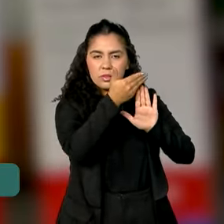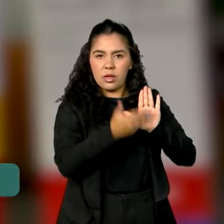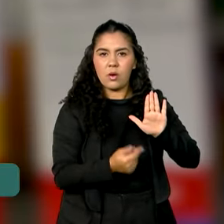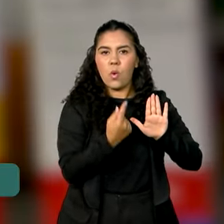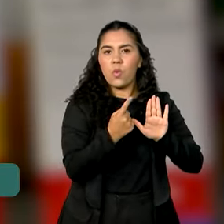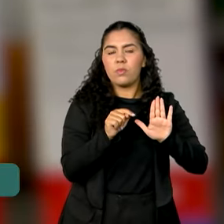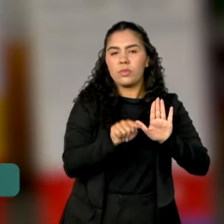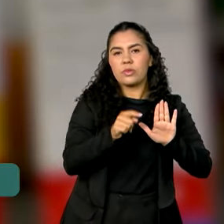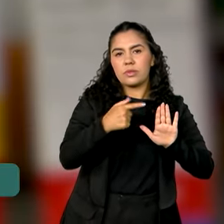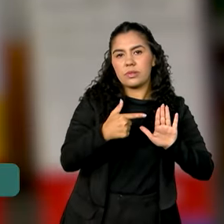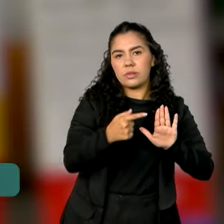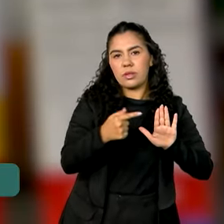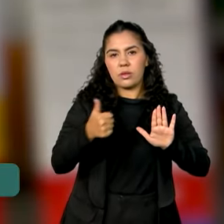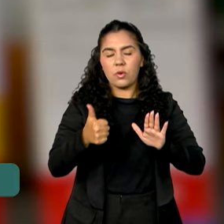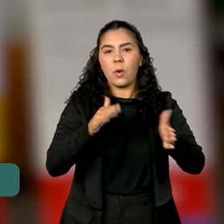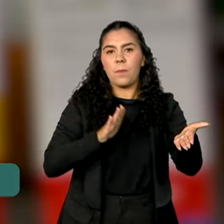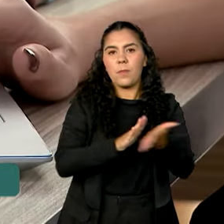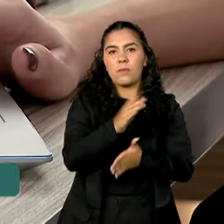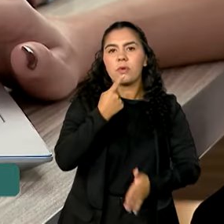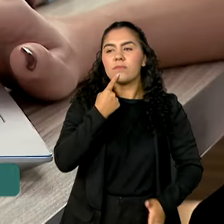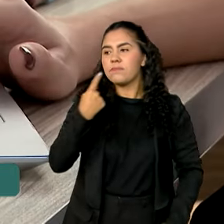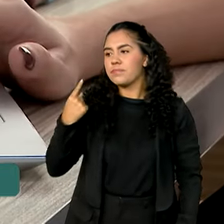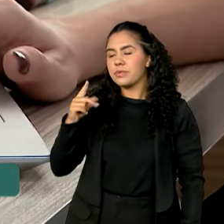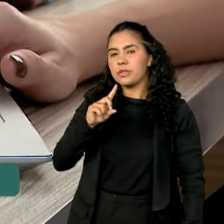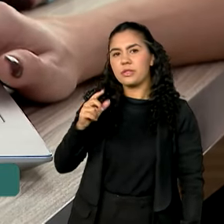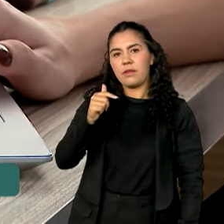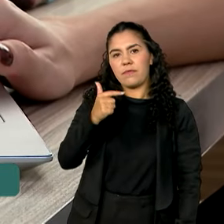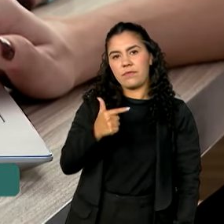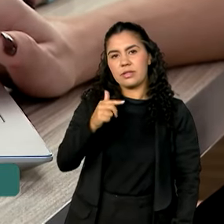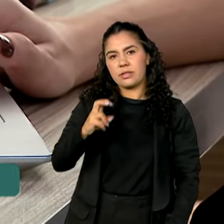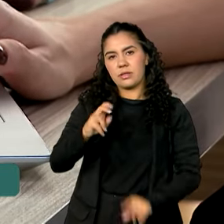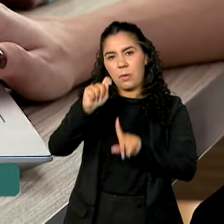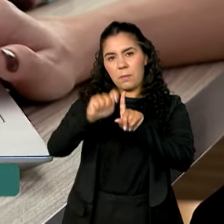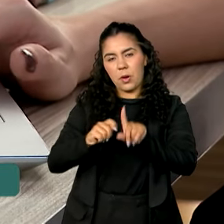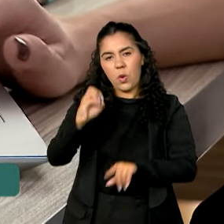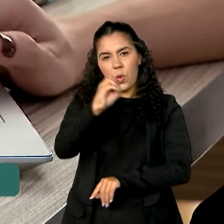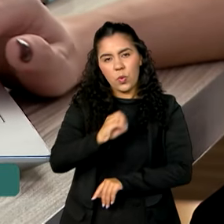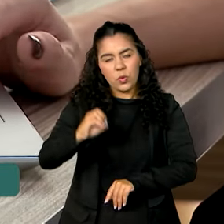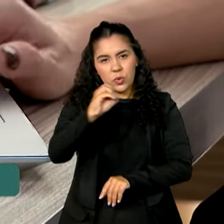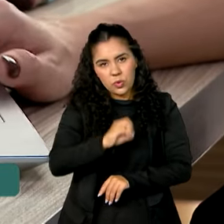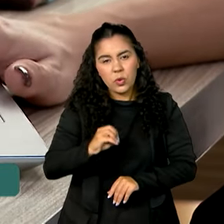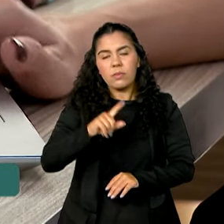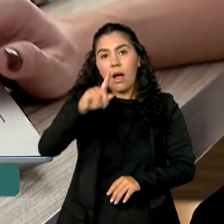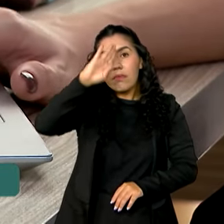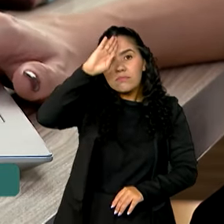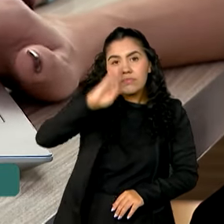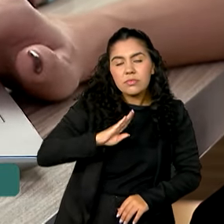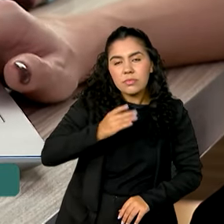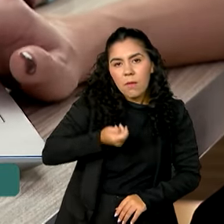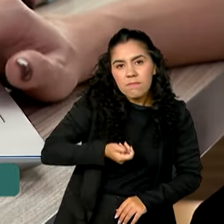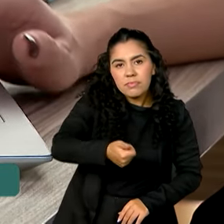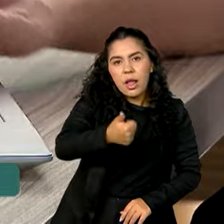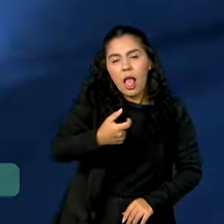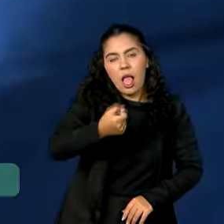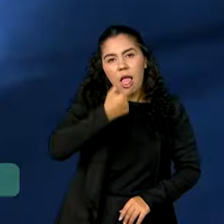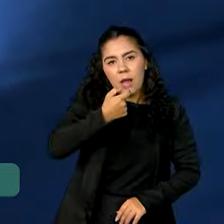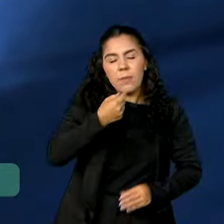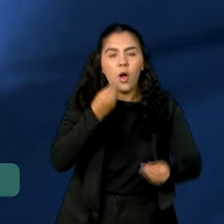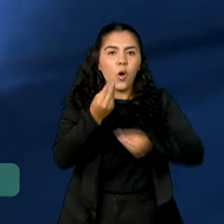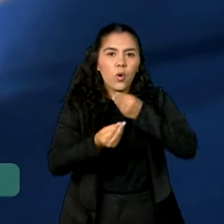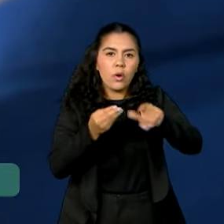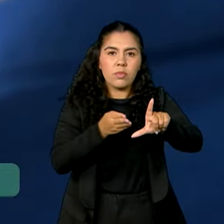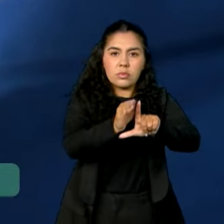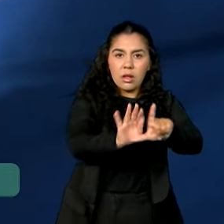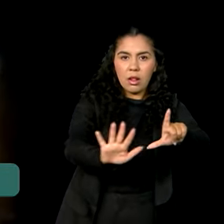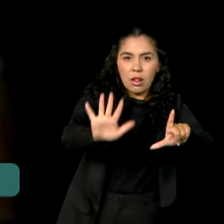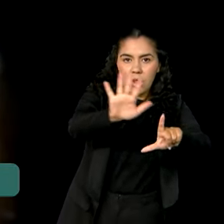publicada em 25 de outubro. A isenção vale para medicamentos que são comercializados via plataformas, sites